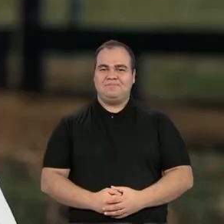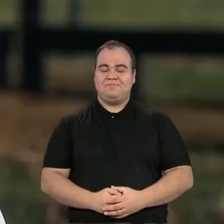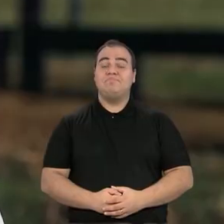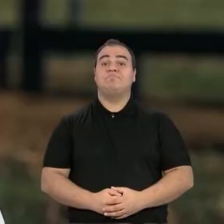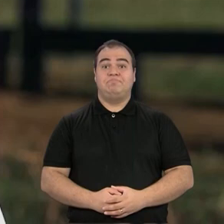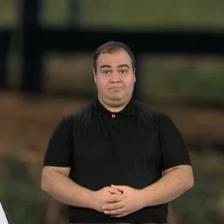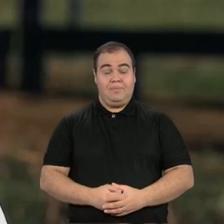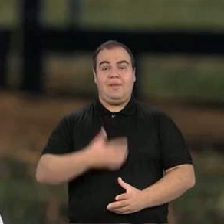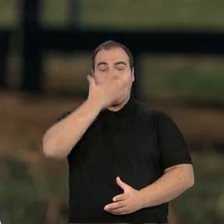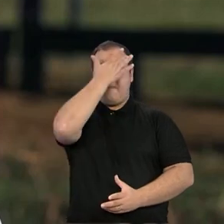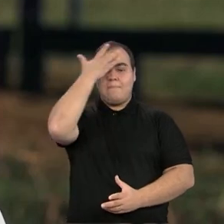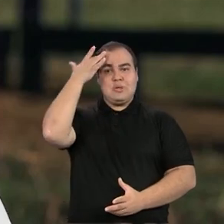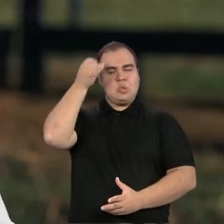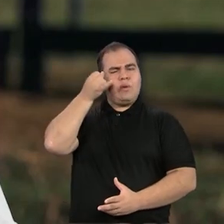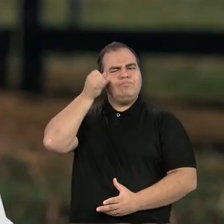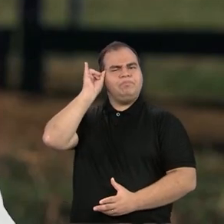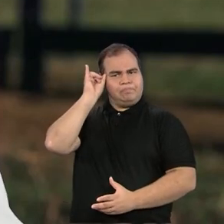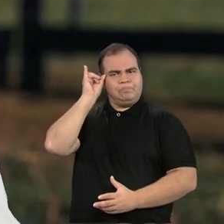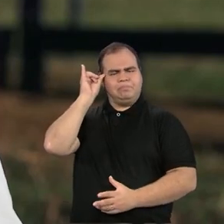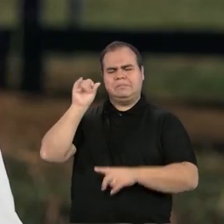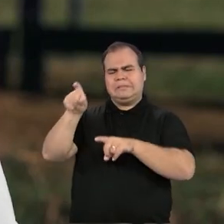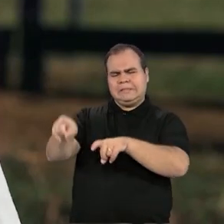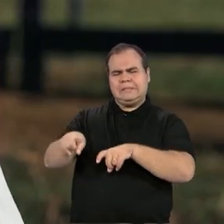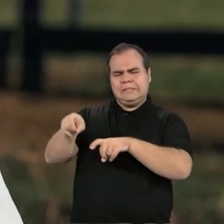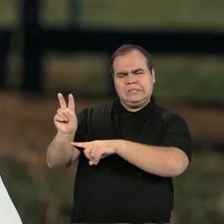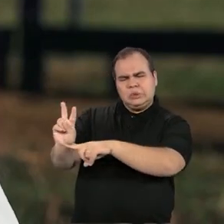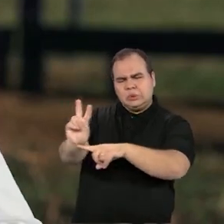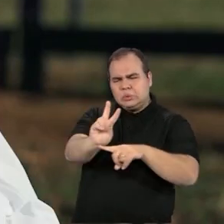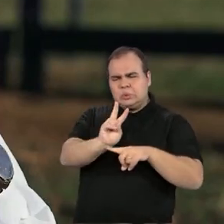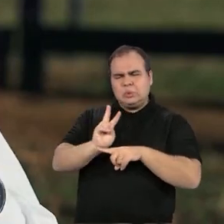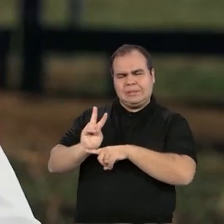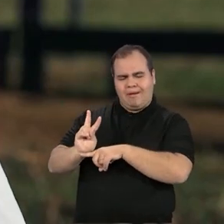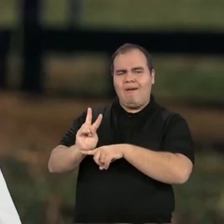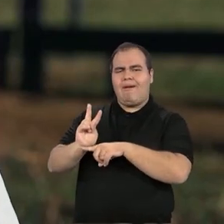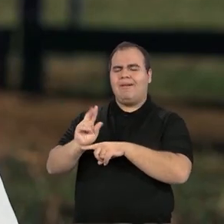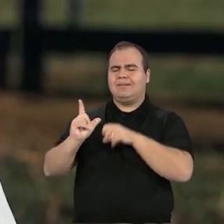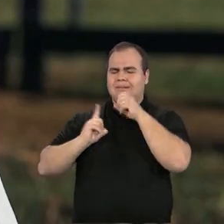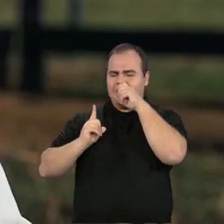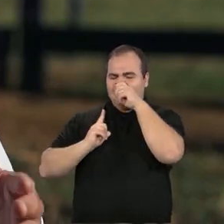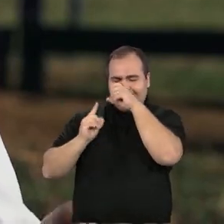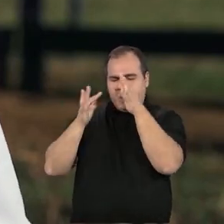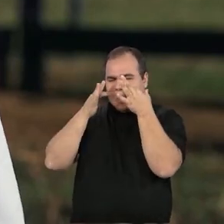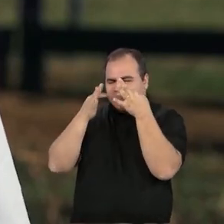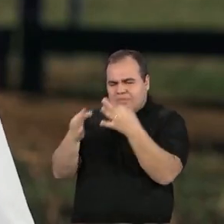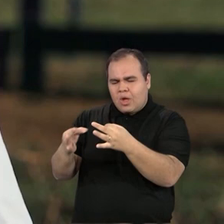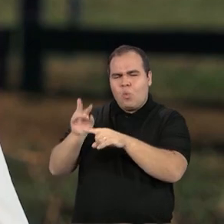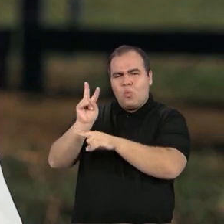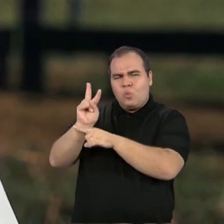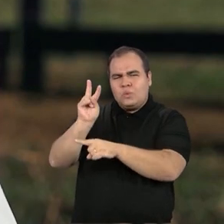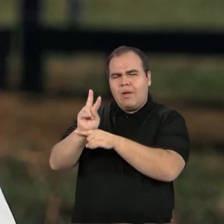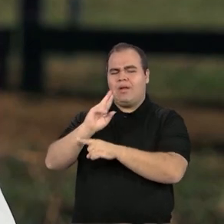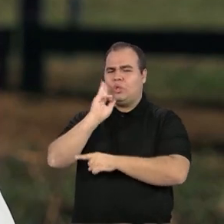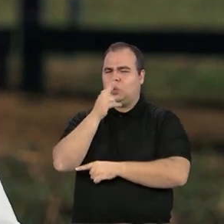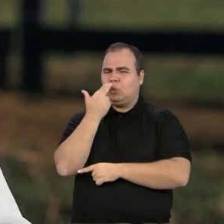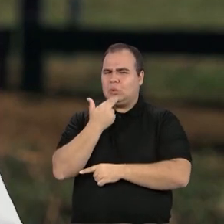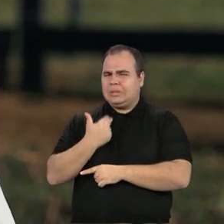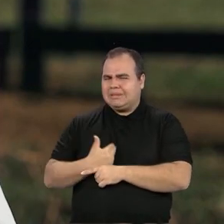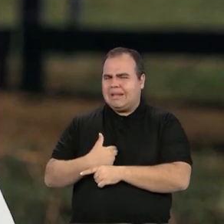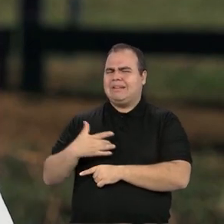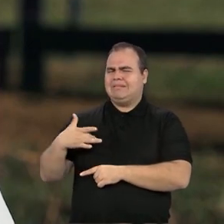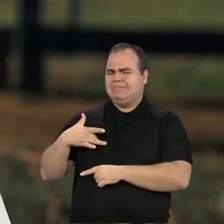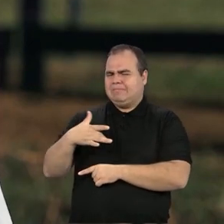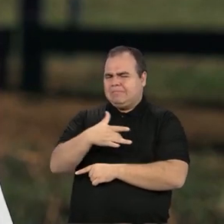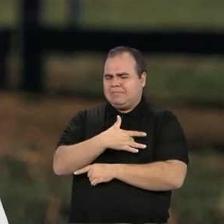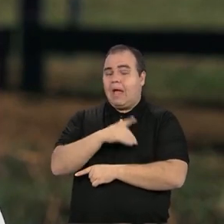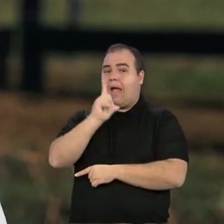O pecuarista tem um cuidado enorme com as pastagens, tem um cuidado, uma atenção com a suplementação. E a água,